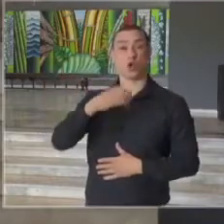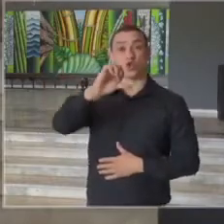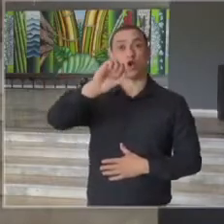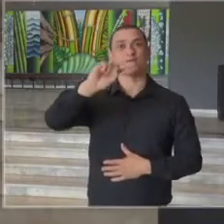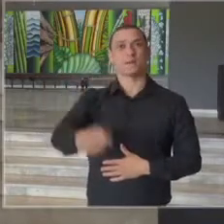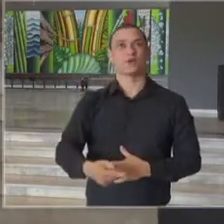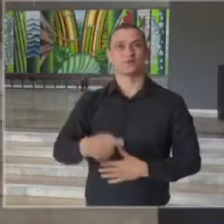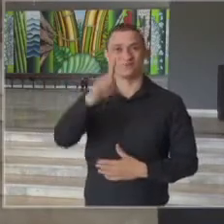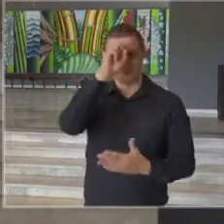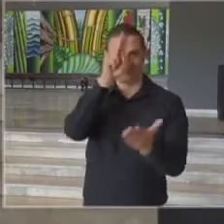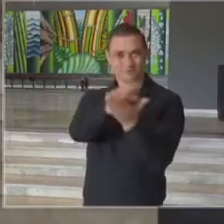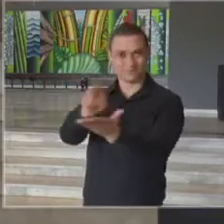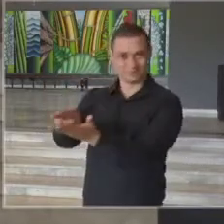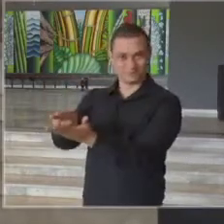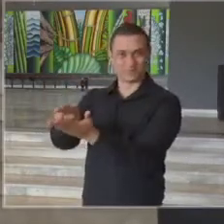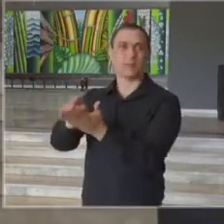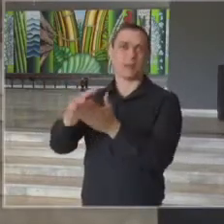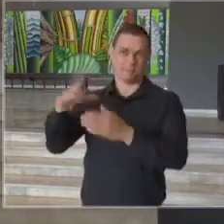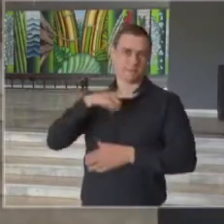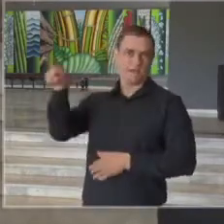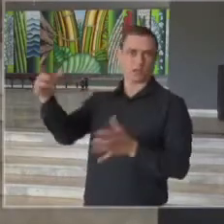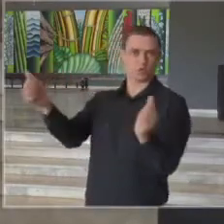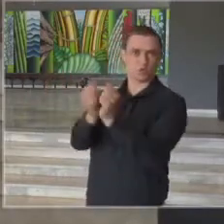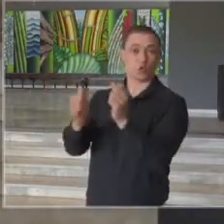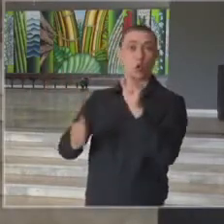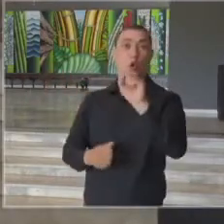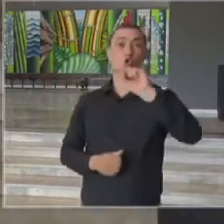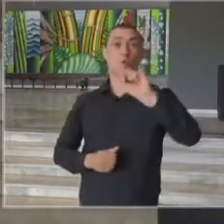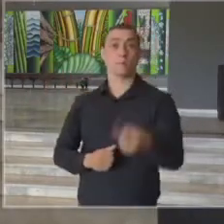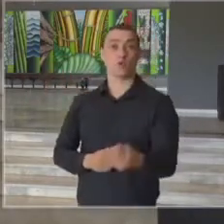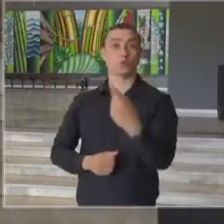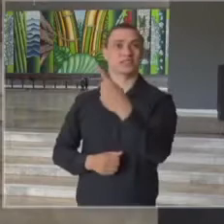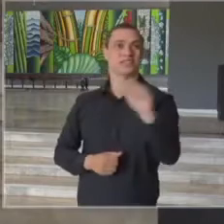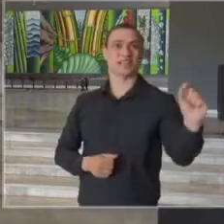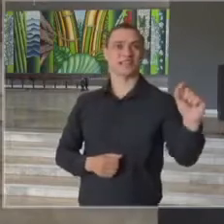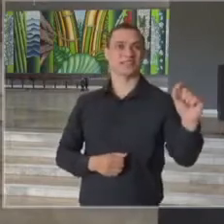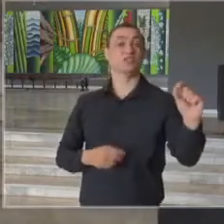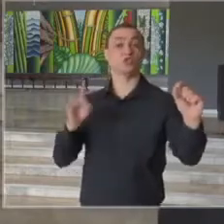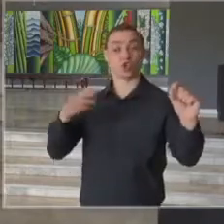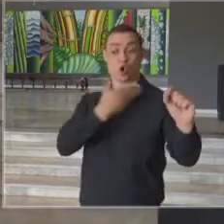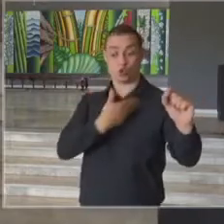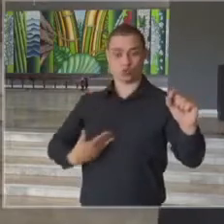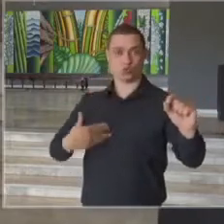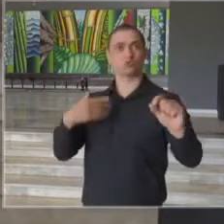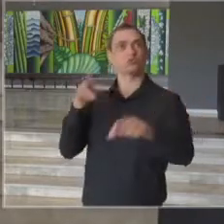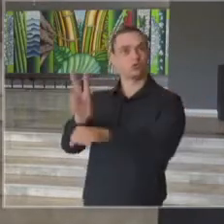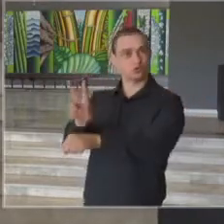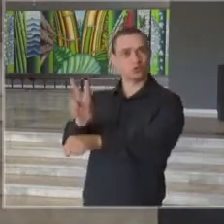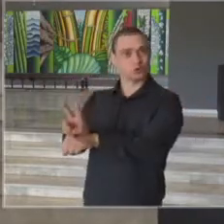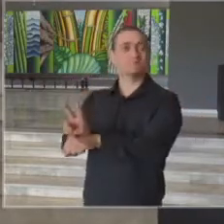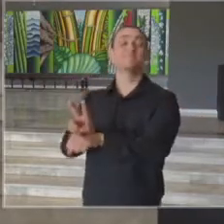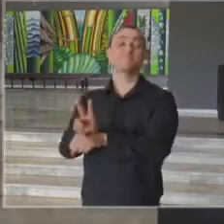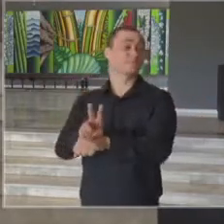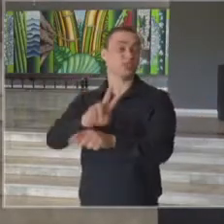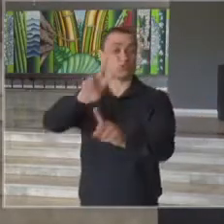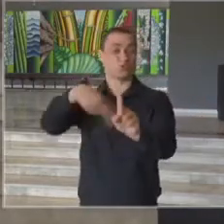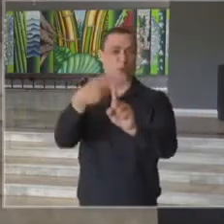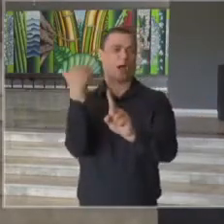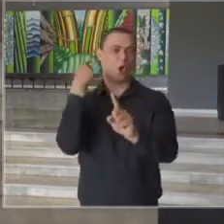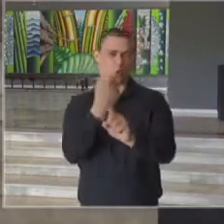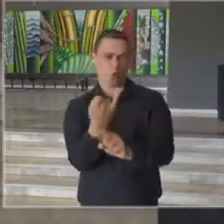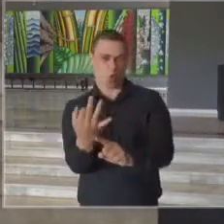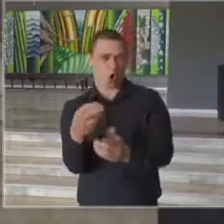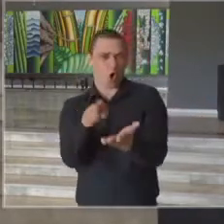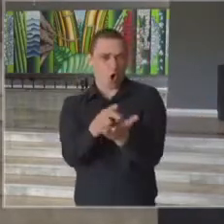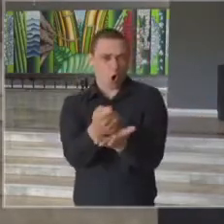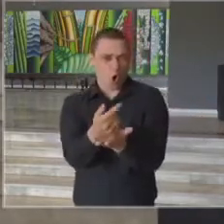9 mil leitos, incluindo também o sistema privado, 8.100 somente com gestão direta do Estado. Então, nós mais que dobramos a quantidade